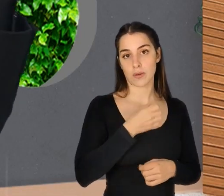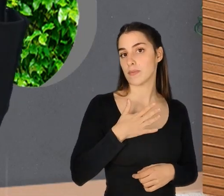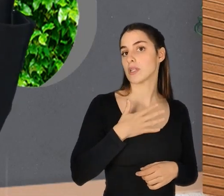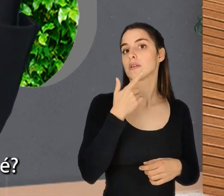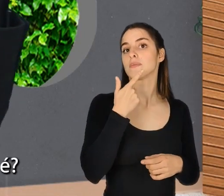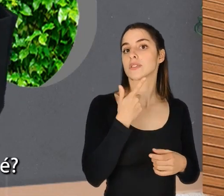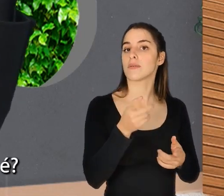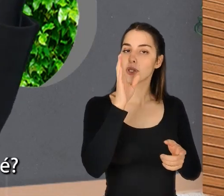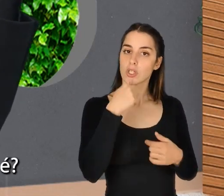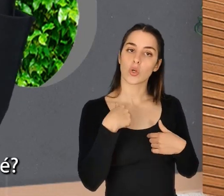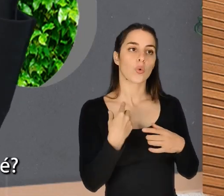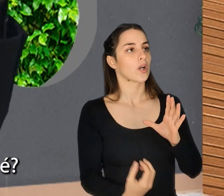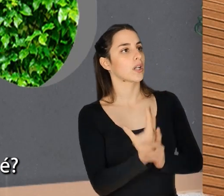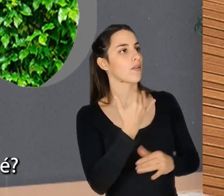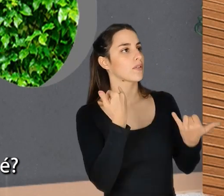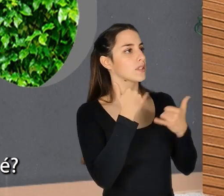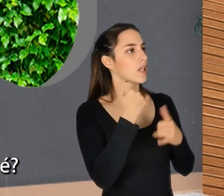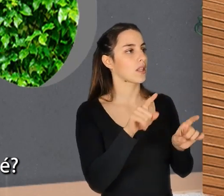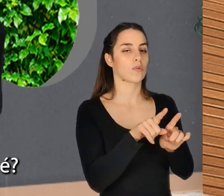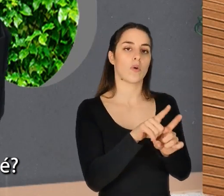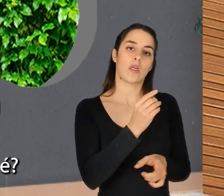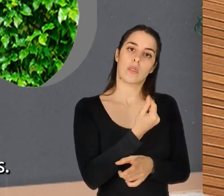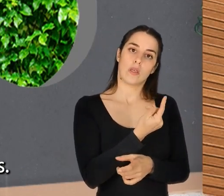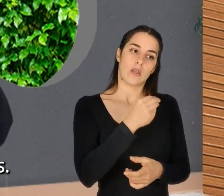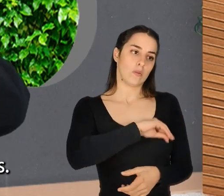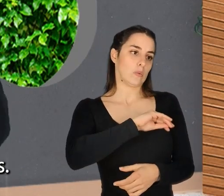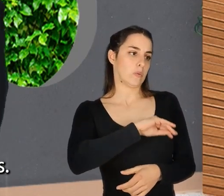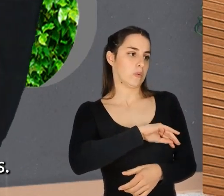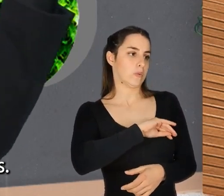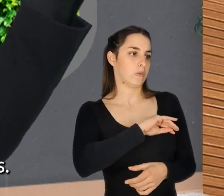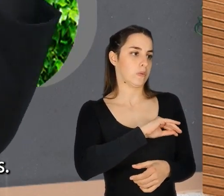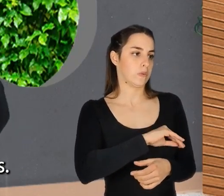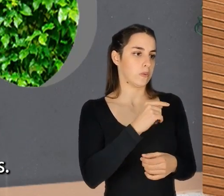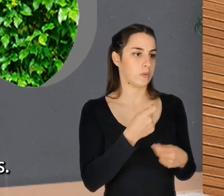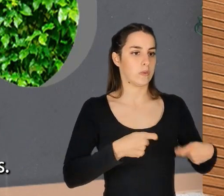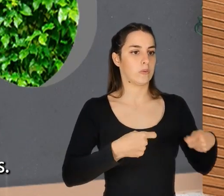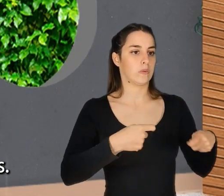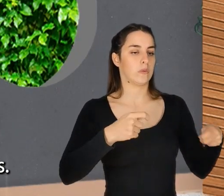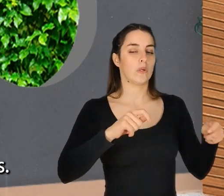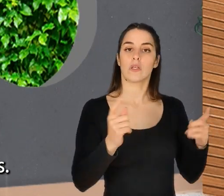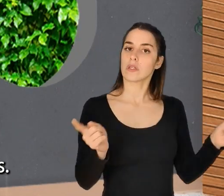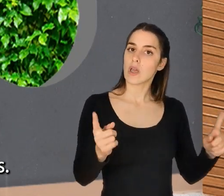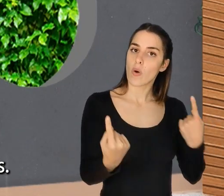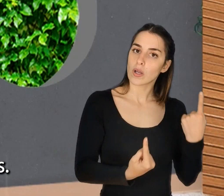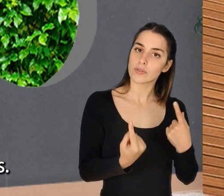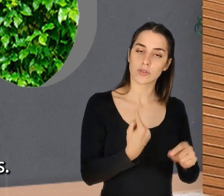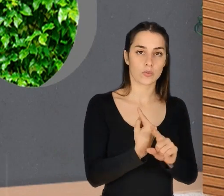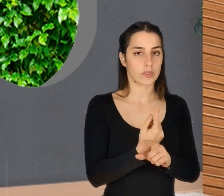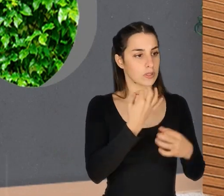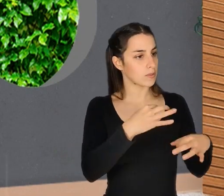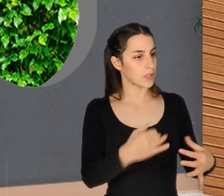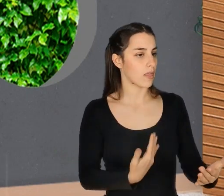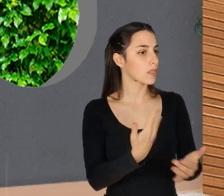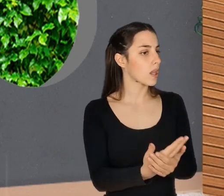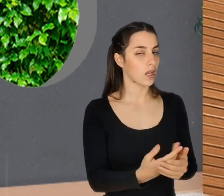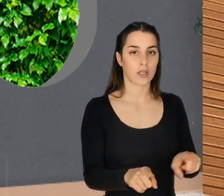vezes as empresas entendem que para criar felicidade, que é um custo, não Que vamos ter que investir aqui, fazer aqui... Não, às vezes são coisas tão simples. Às